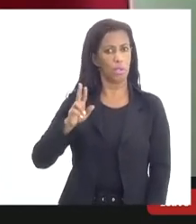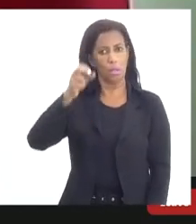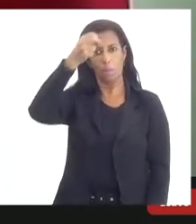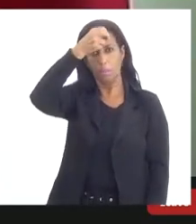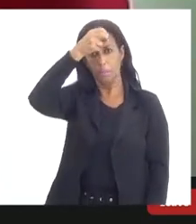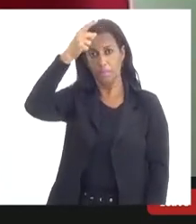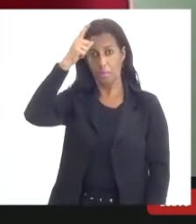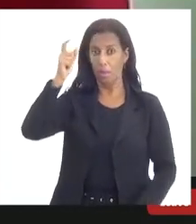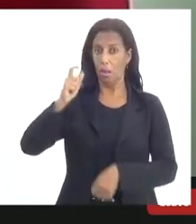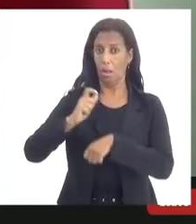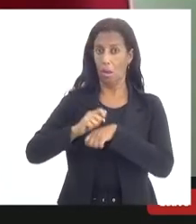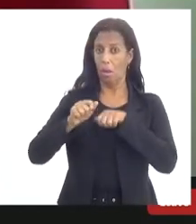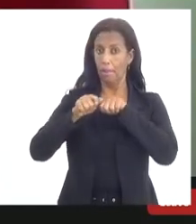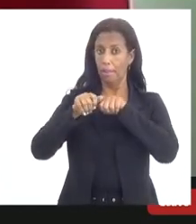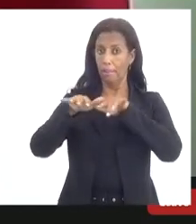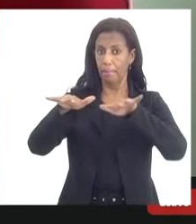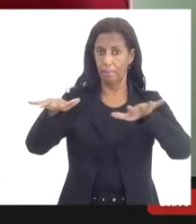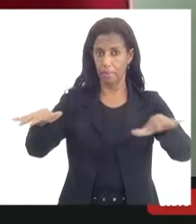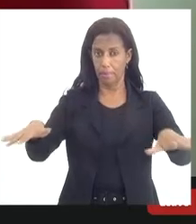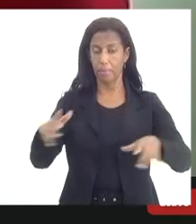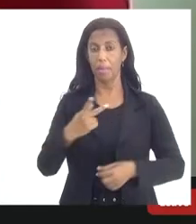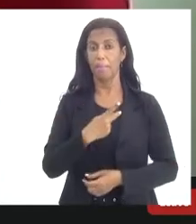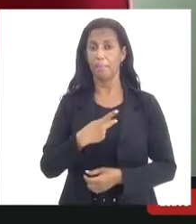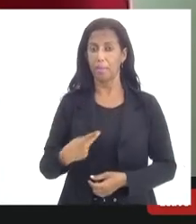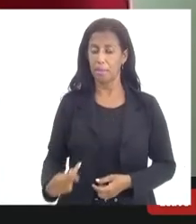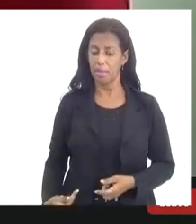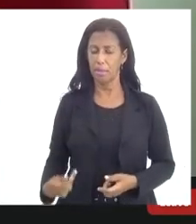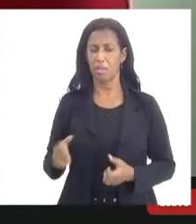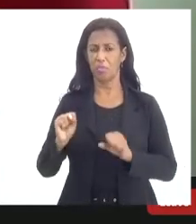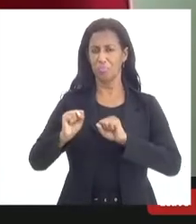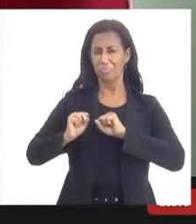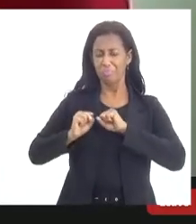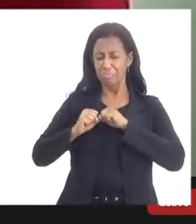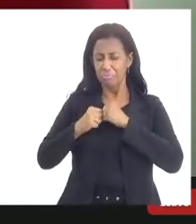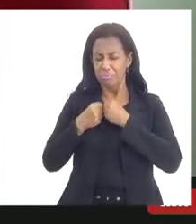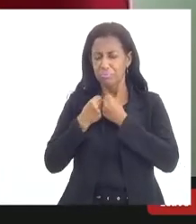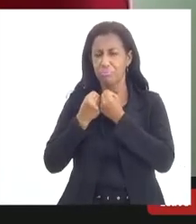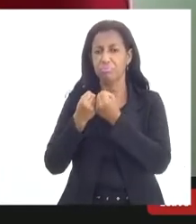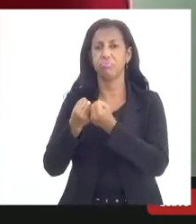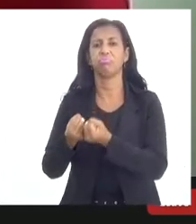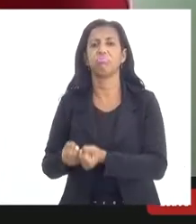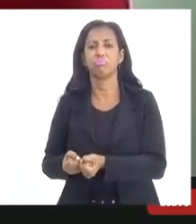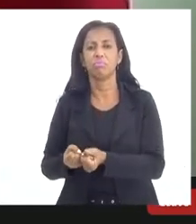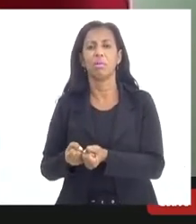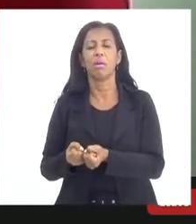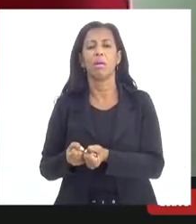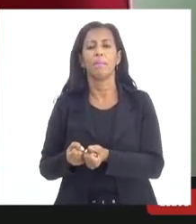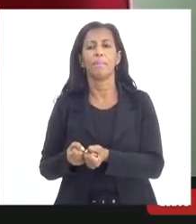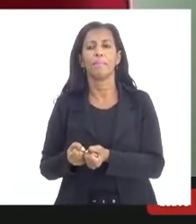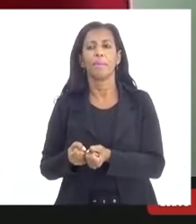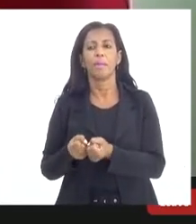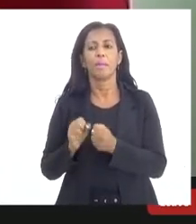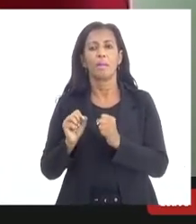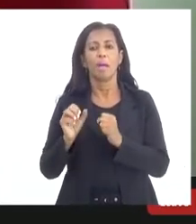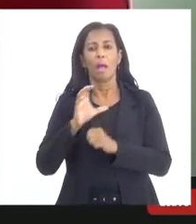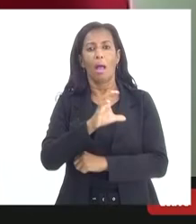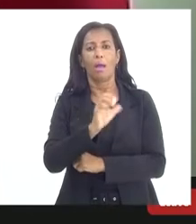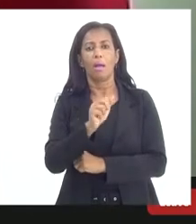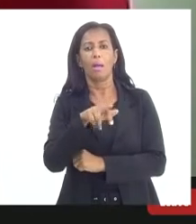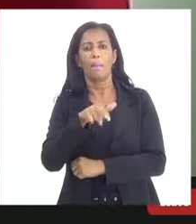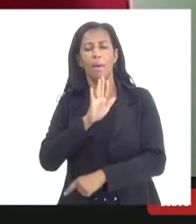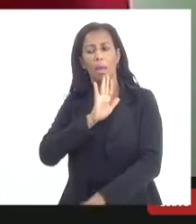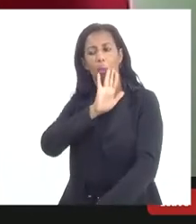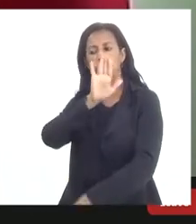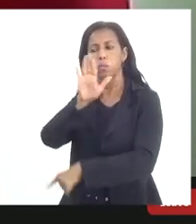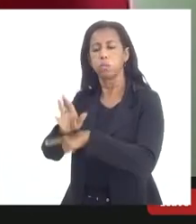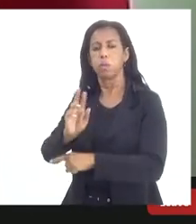tempos de pandemia presidente André Siciliano fortaleceu a campanha da UFRJ